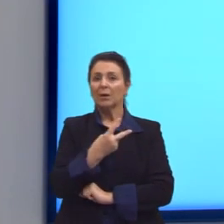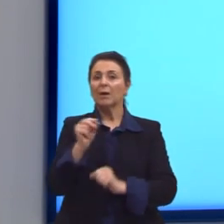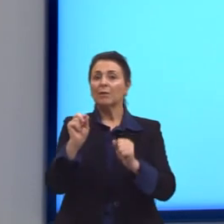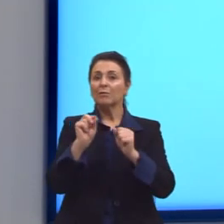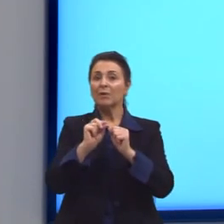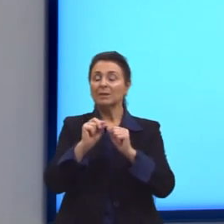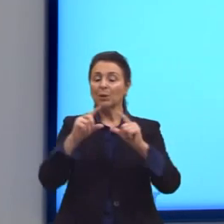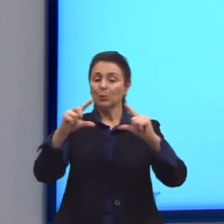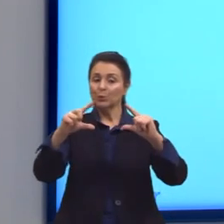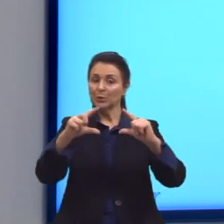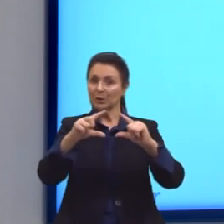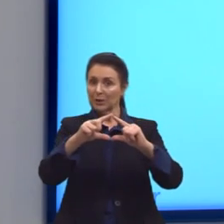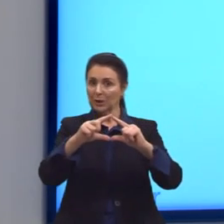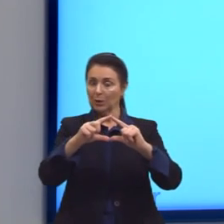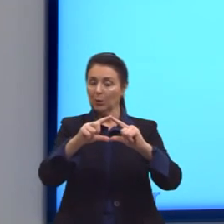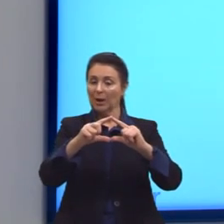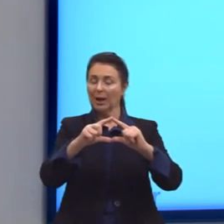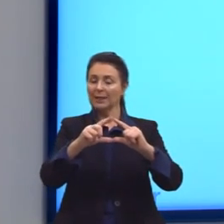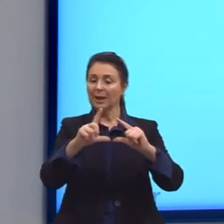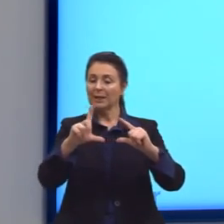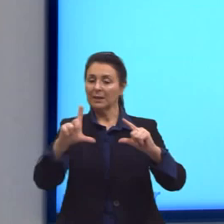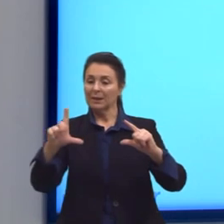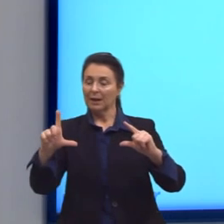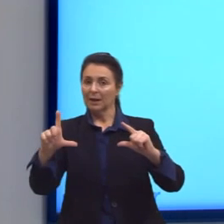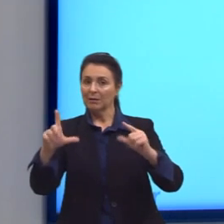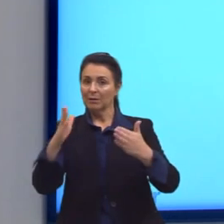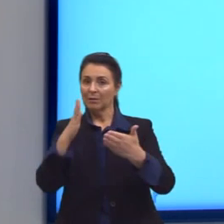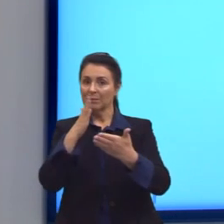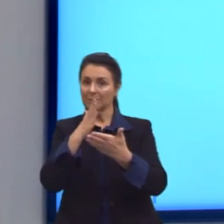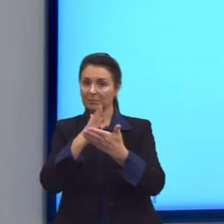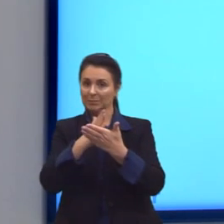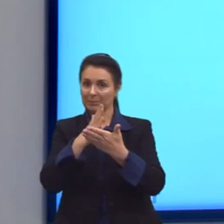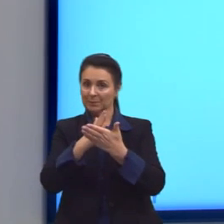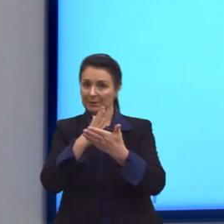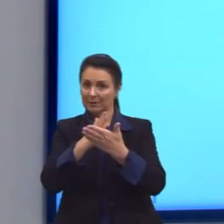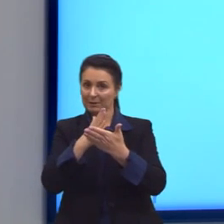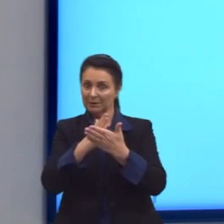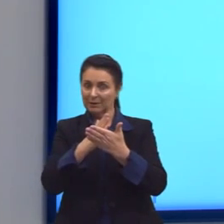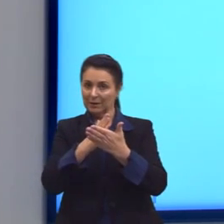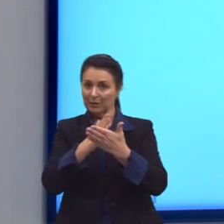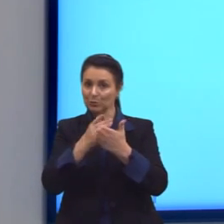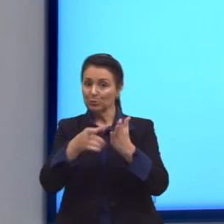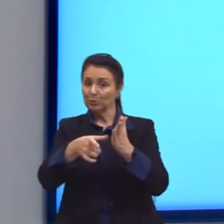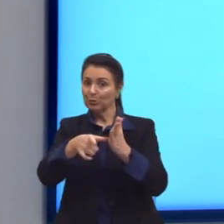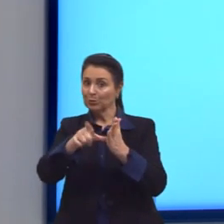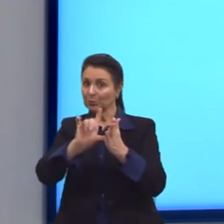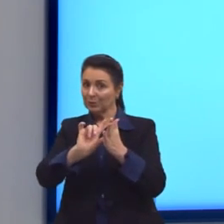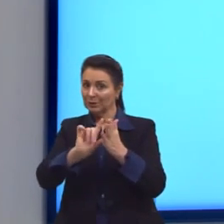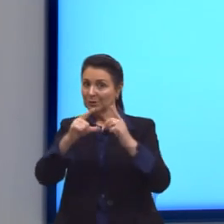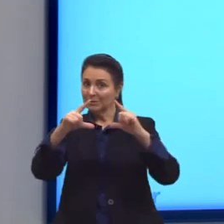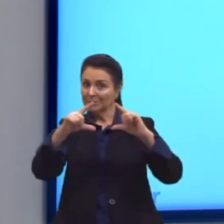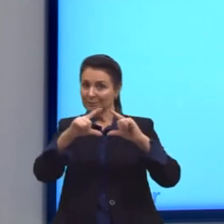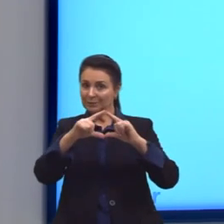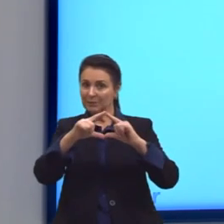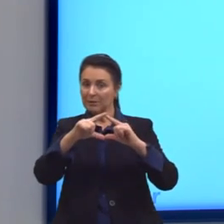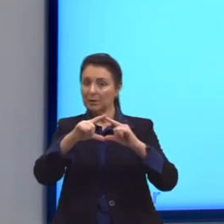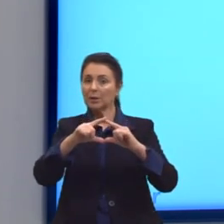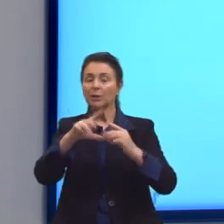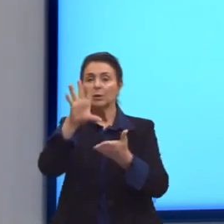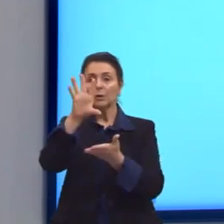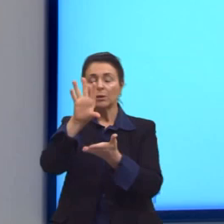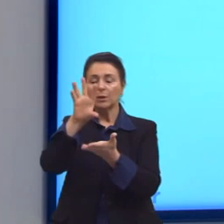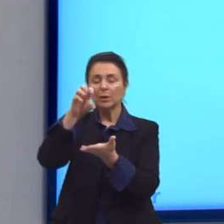triângulo em que cada lado tenha metade do tamanho do lado do triângulo anterior e faça três cópias.